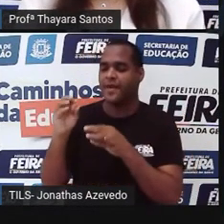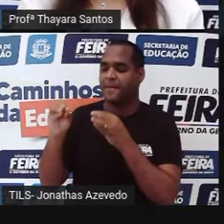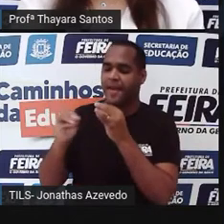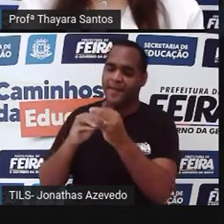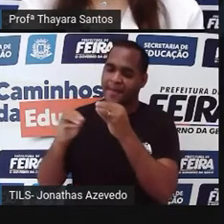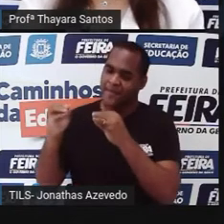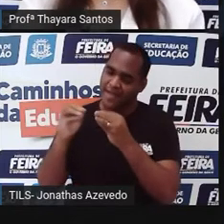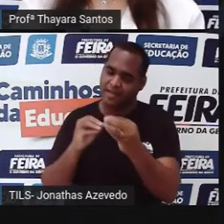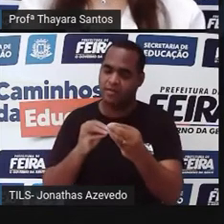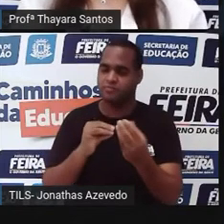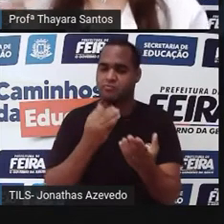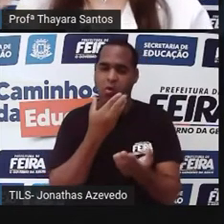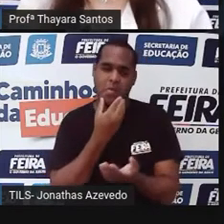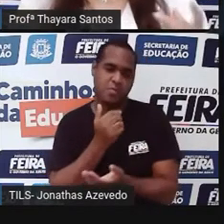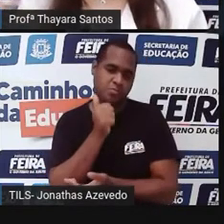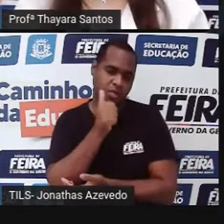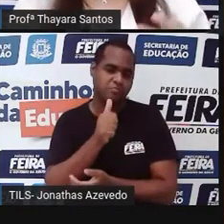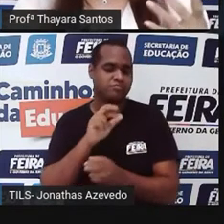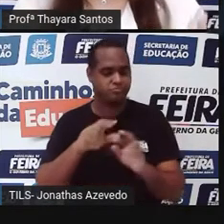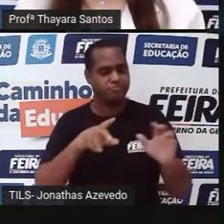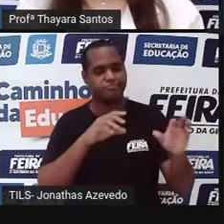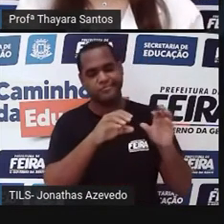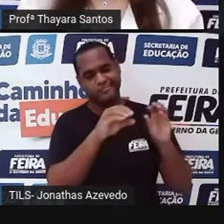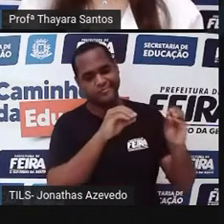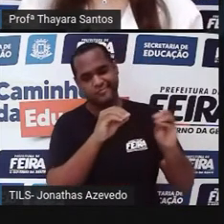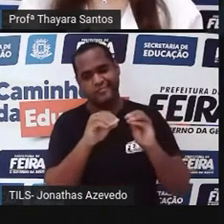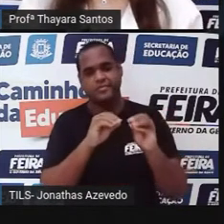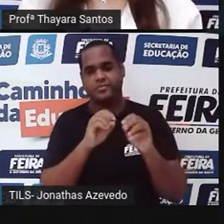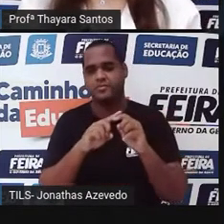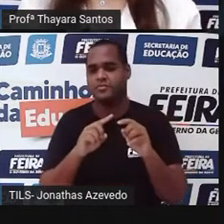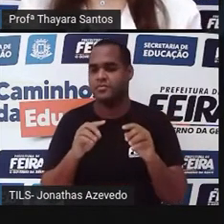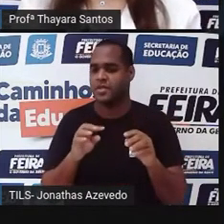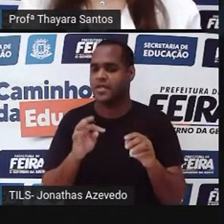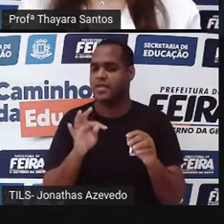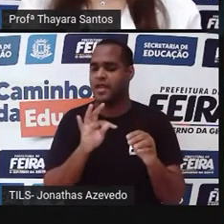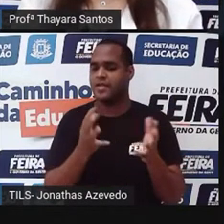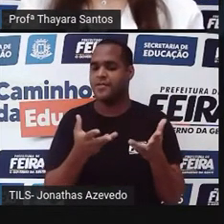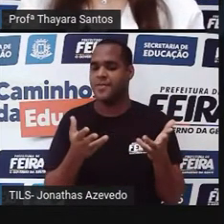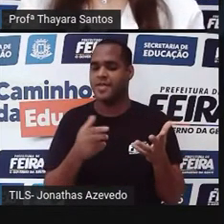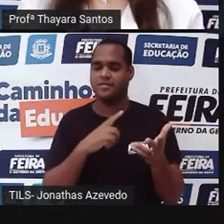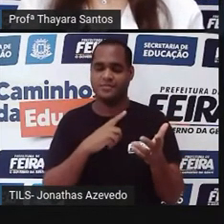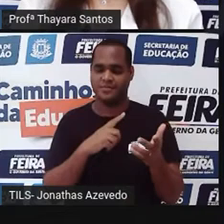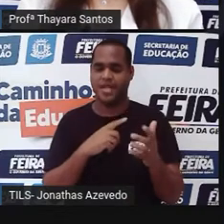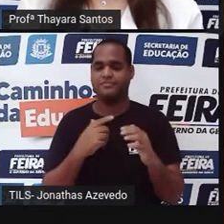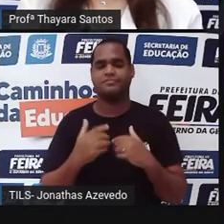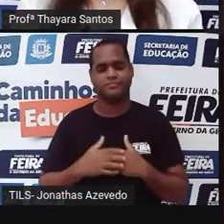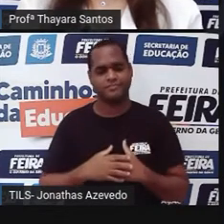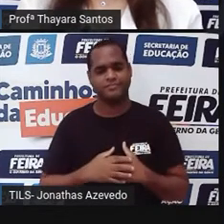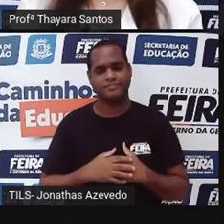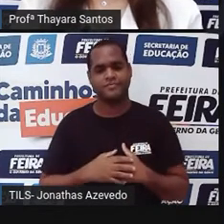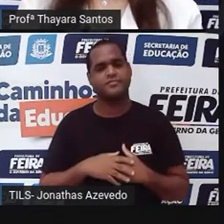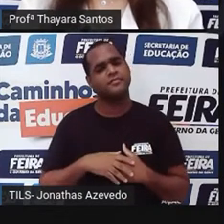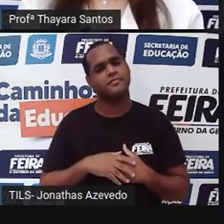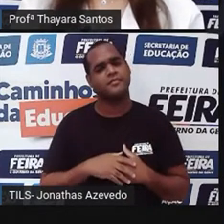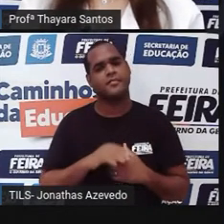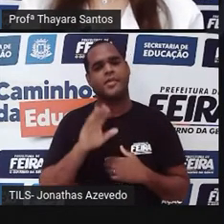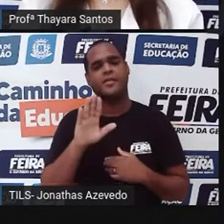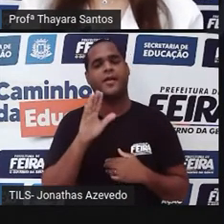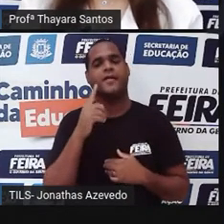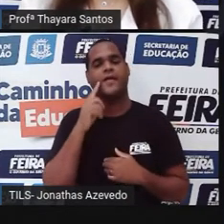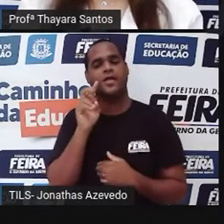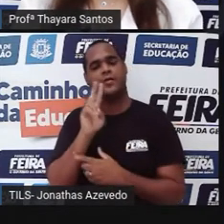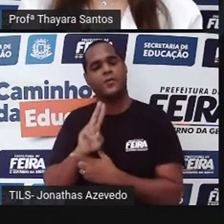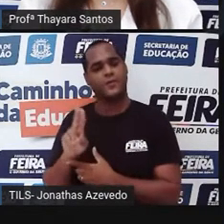foi o ser humano. Então, a gente já domina essas técnicas há muito tempo. Mas, a